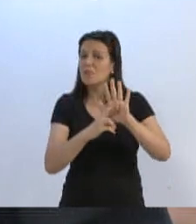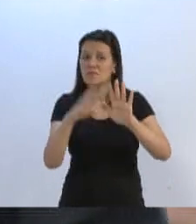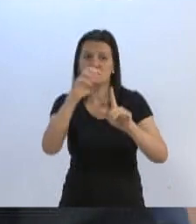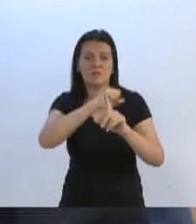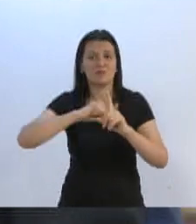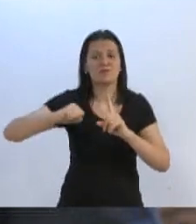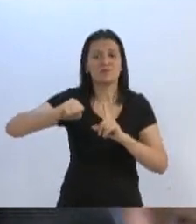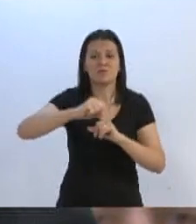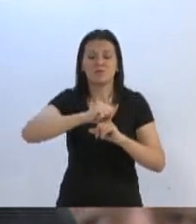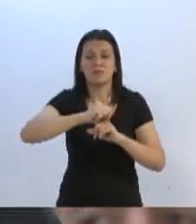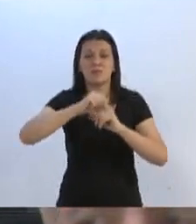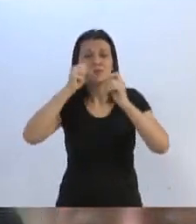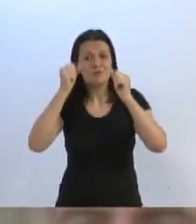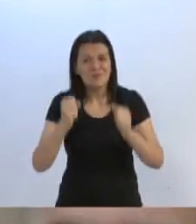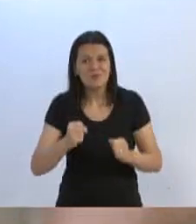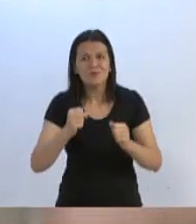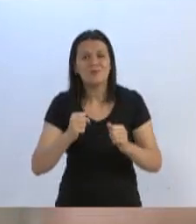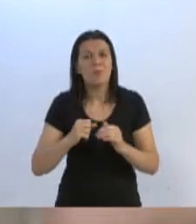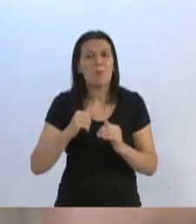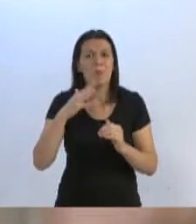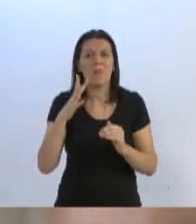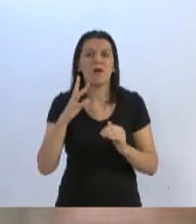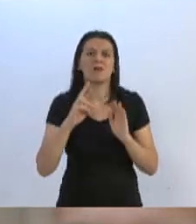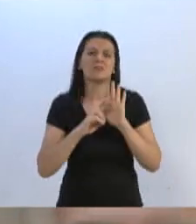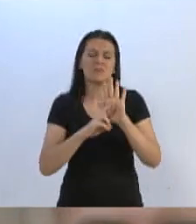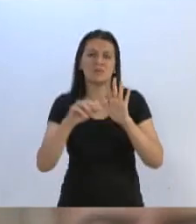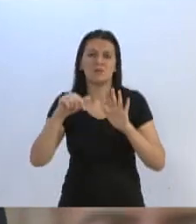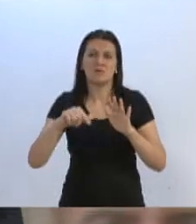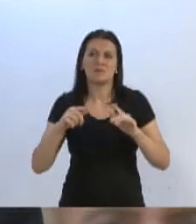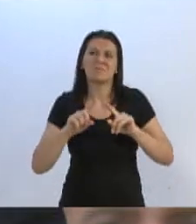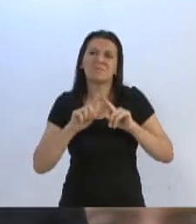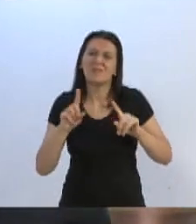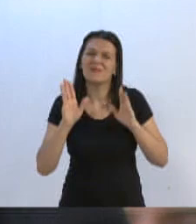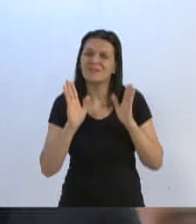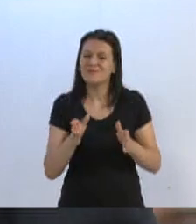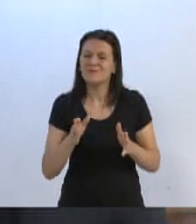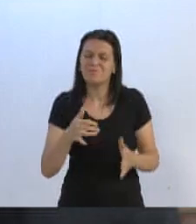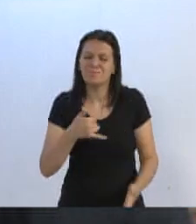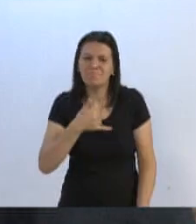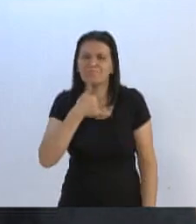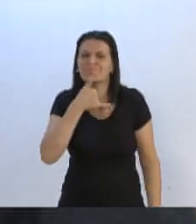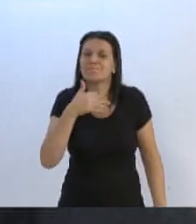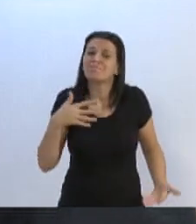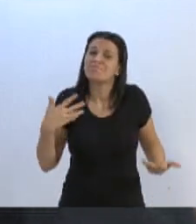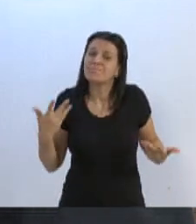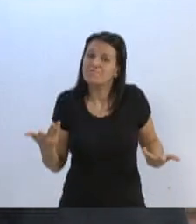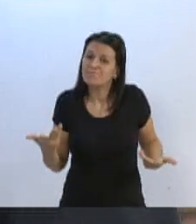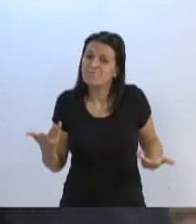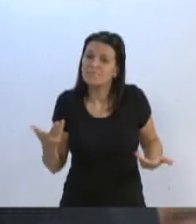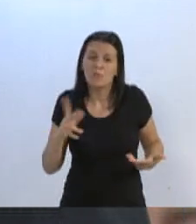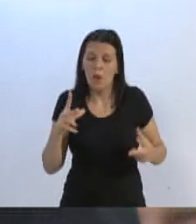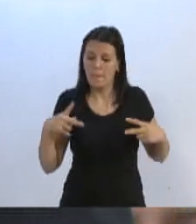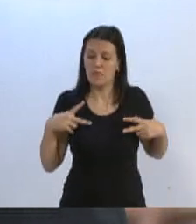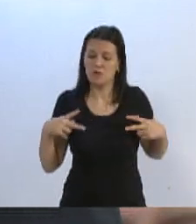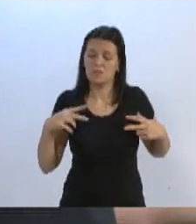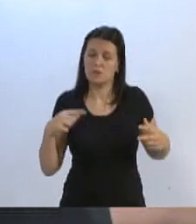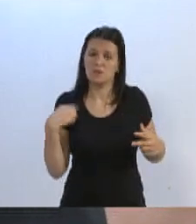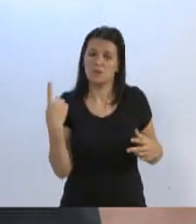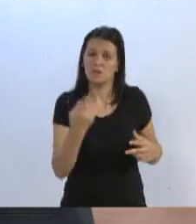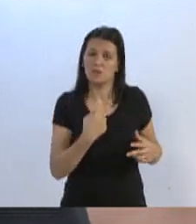e que poderiam estar ainda mais representados aqui. Mas, hoje, infelizmente, e não é uma particularidade nossa,